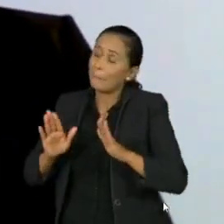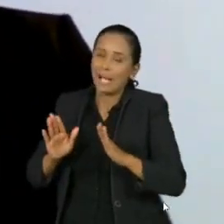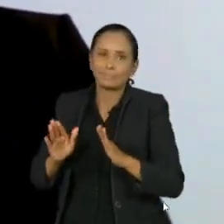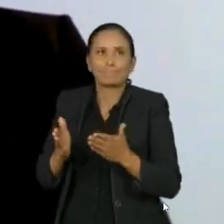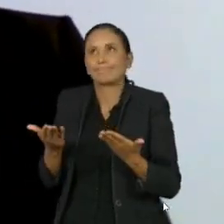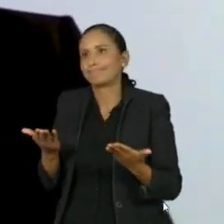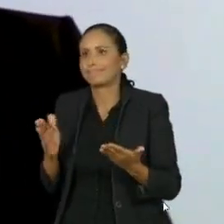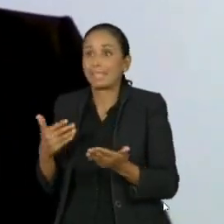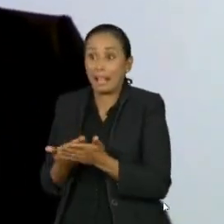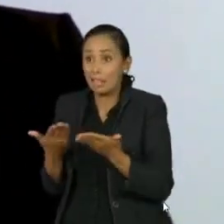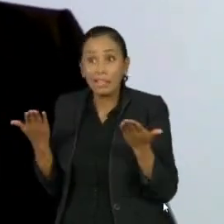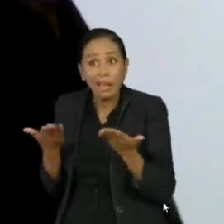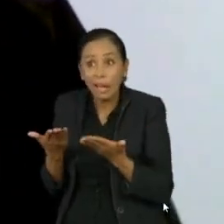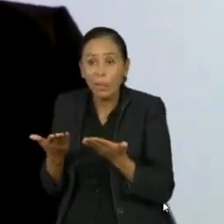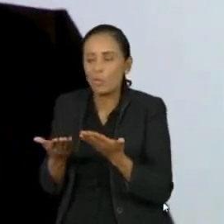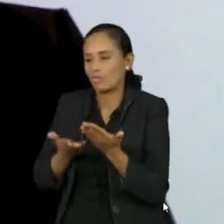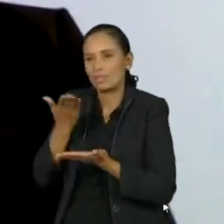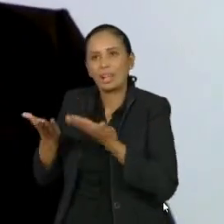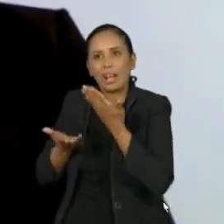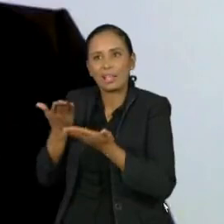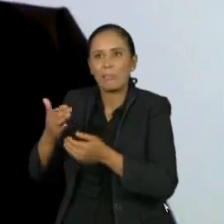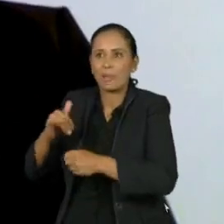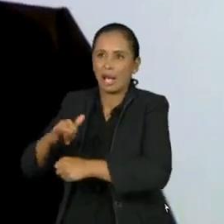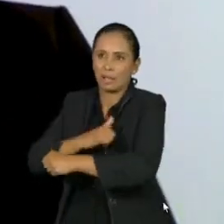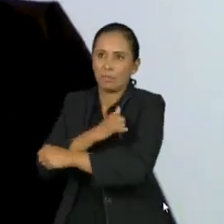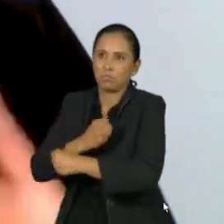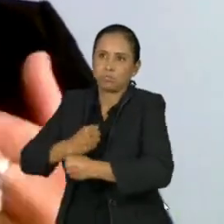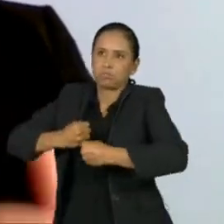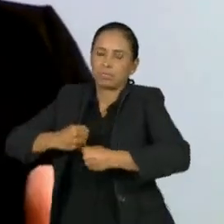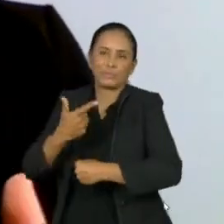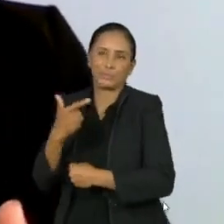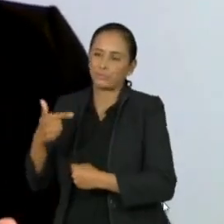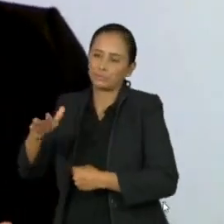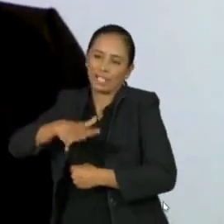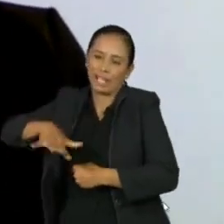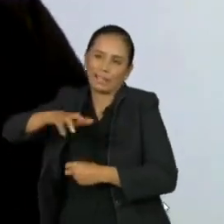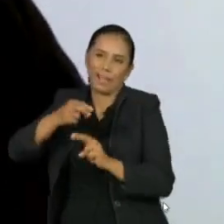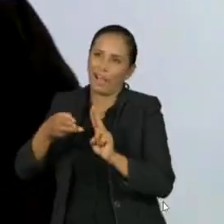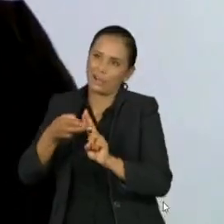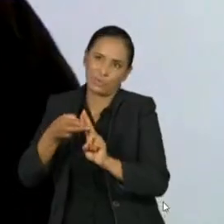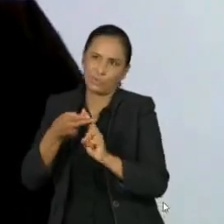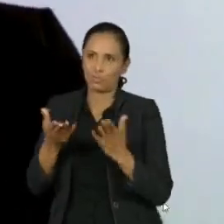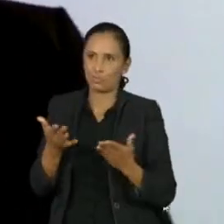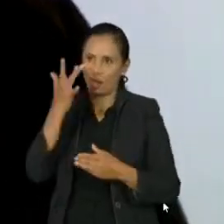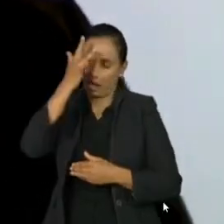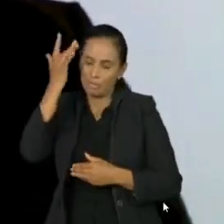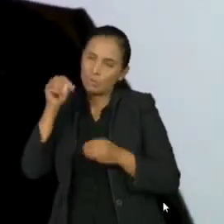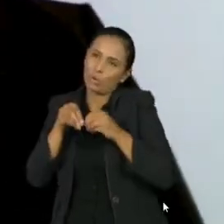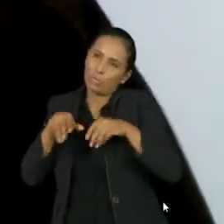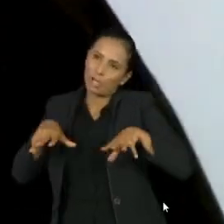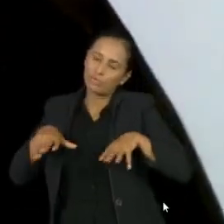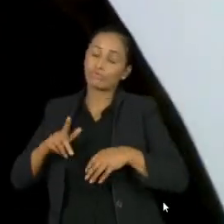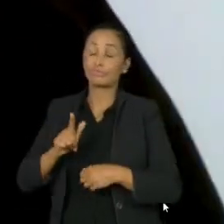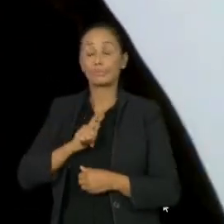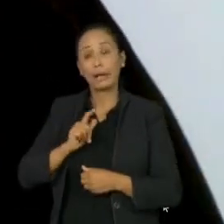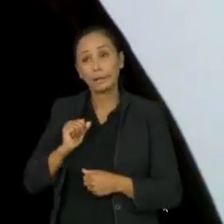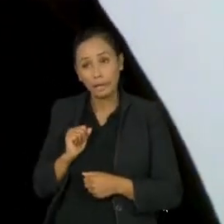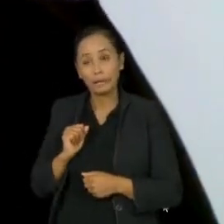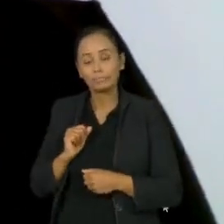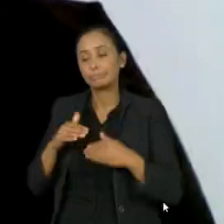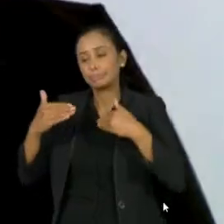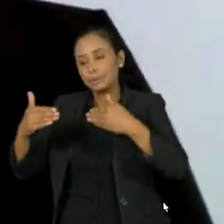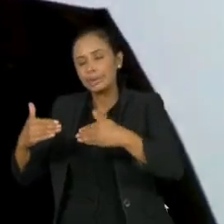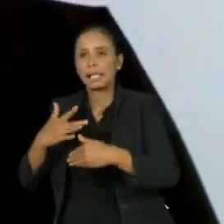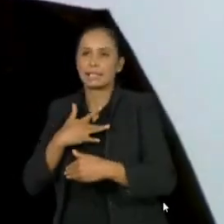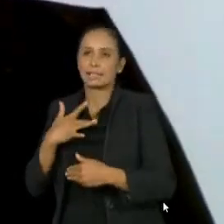exemplo, medicamentoso na rede pública. Então, o paciente tem excesso de peso, a gente sabe, e o Ministério da Saúde também